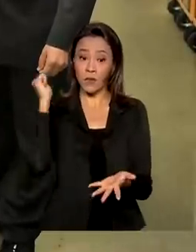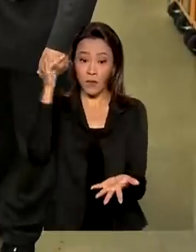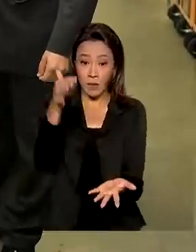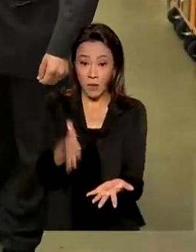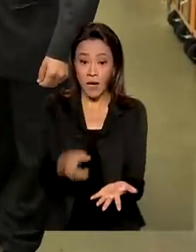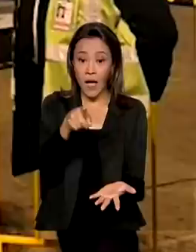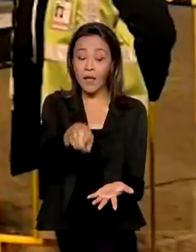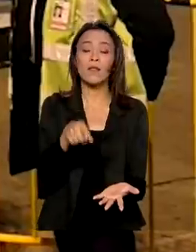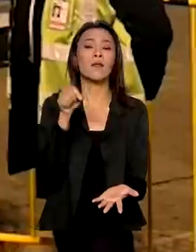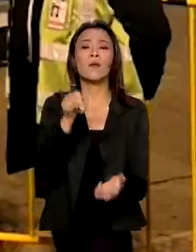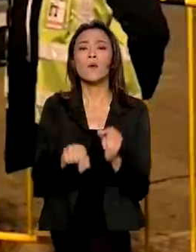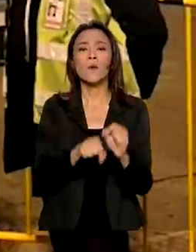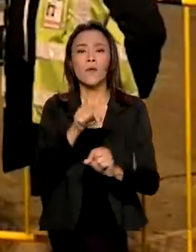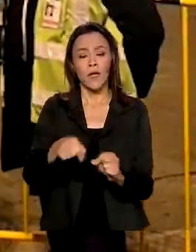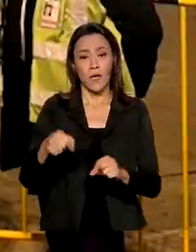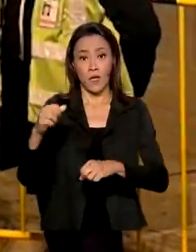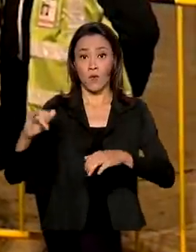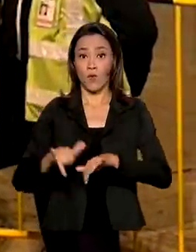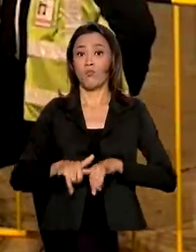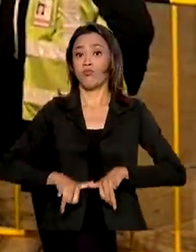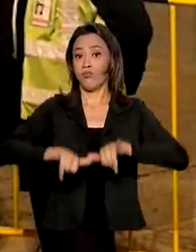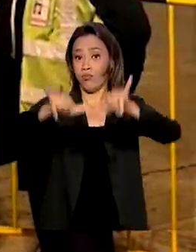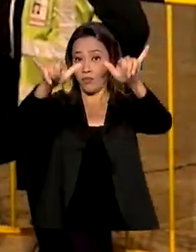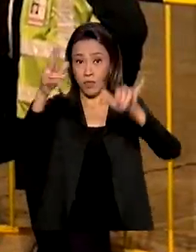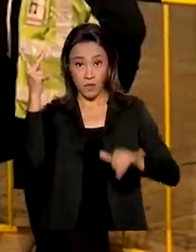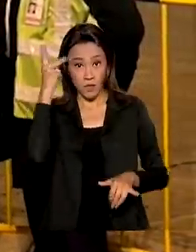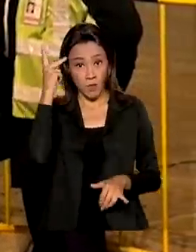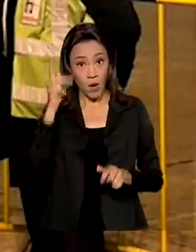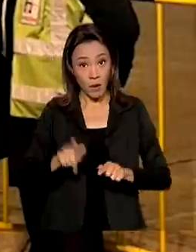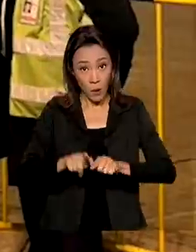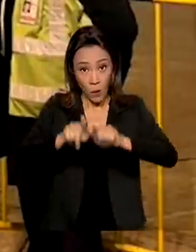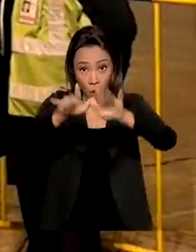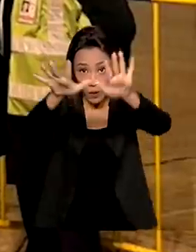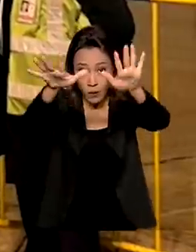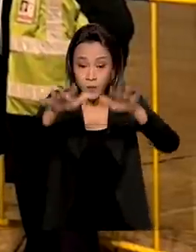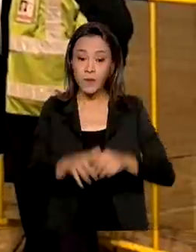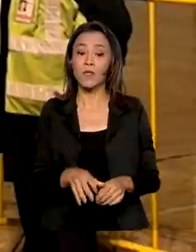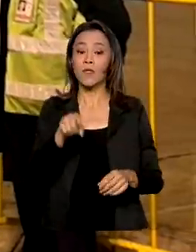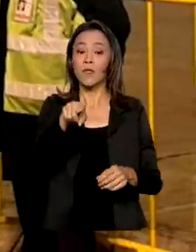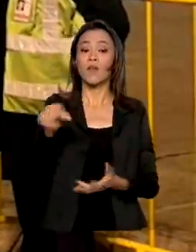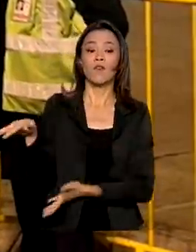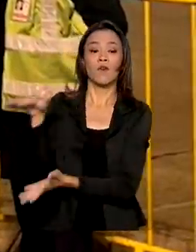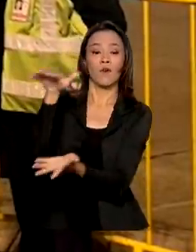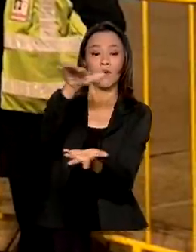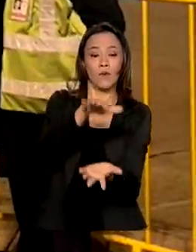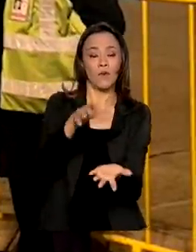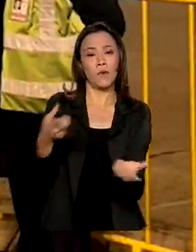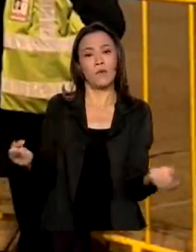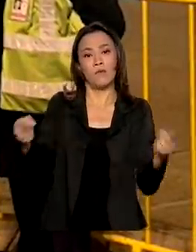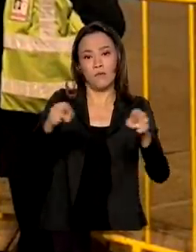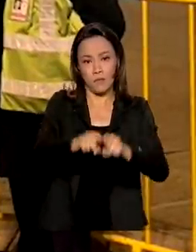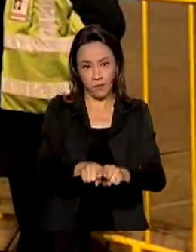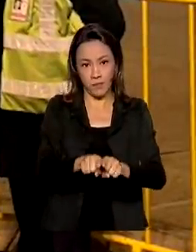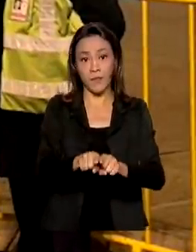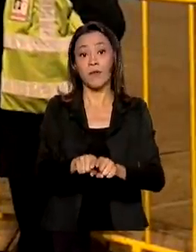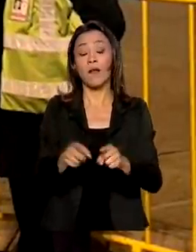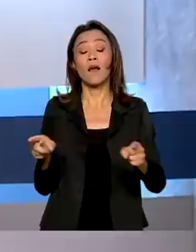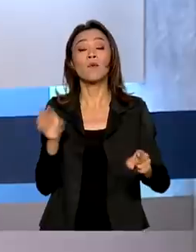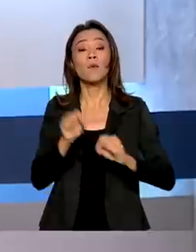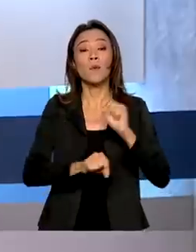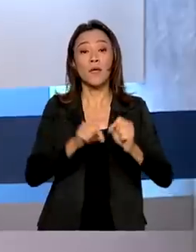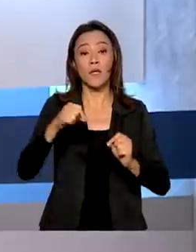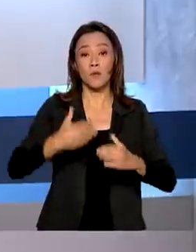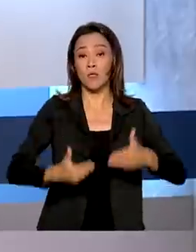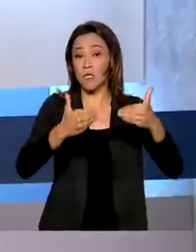São Paulo. A doação foi coordenada pela Embaixada do Brasil em Dublin e pela Agência Brasileira de Cooperação vinculada ao Ministério das Relações